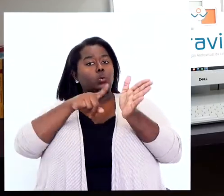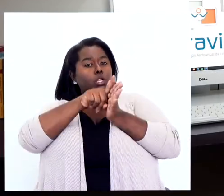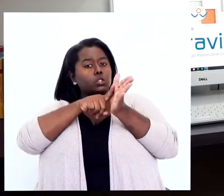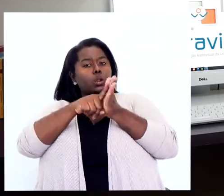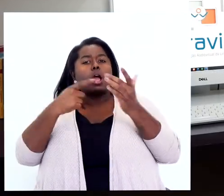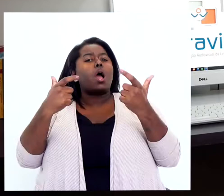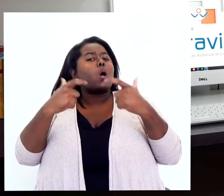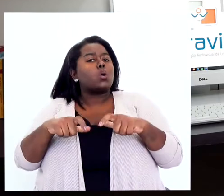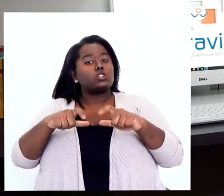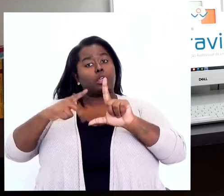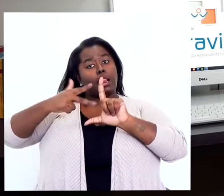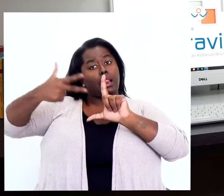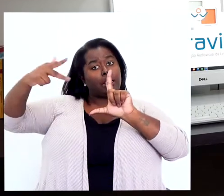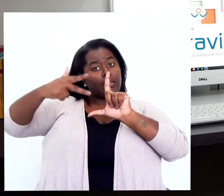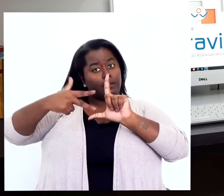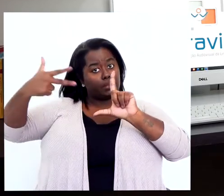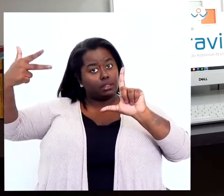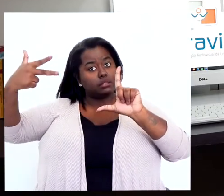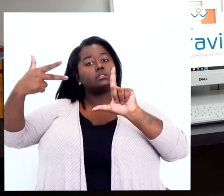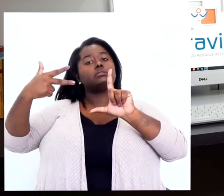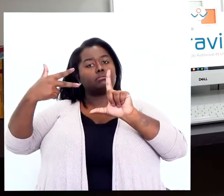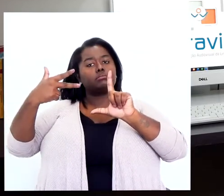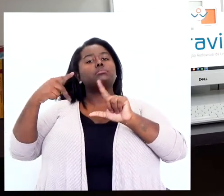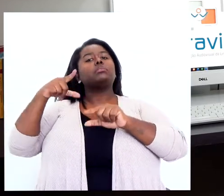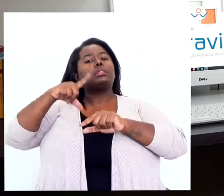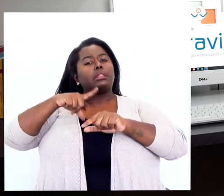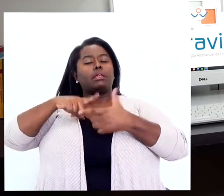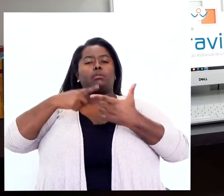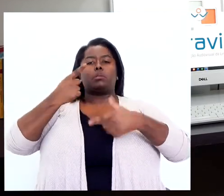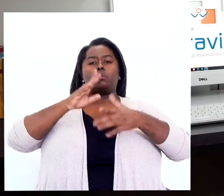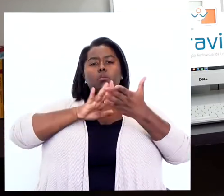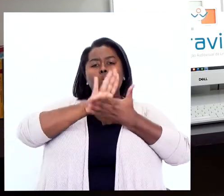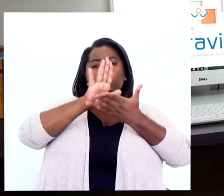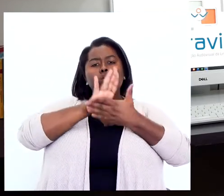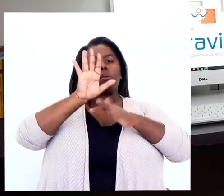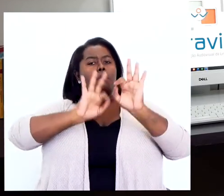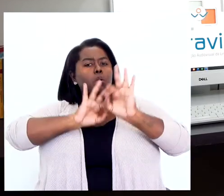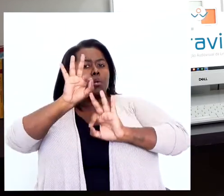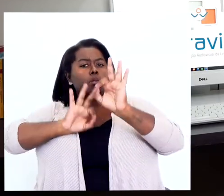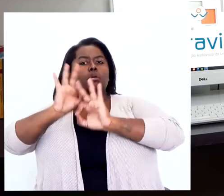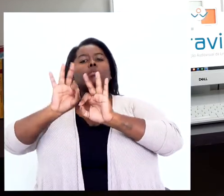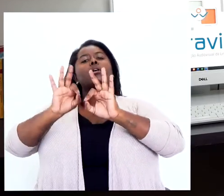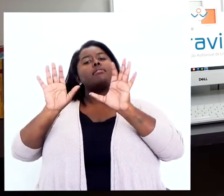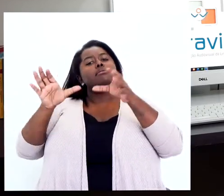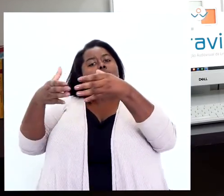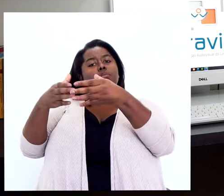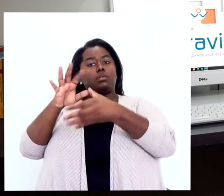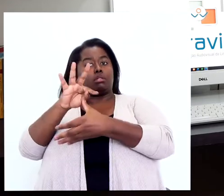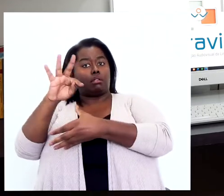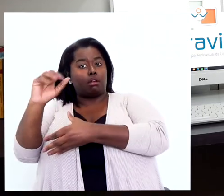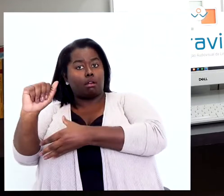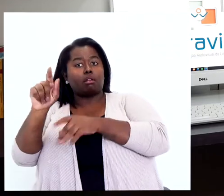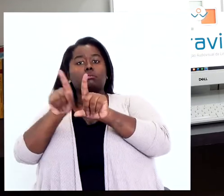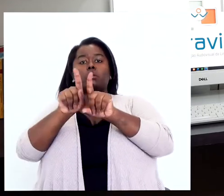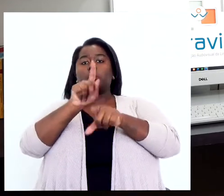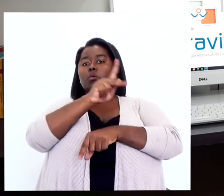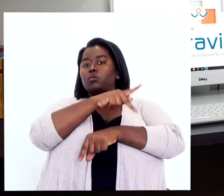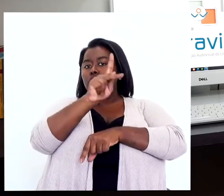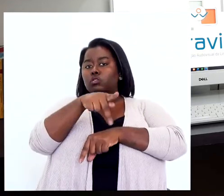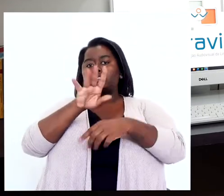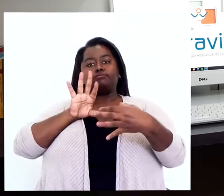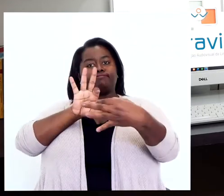tradução do questionário no Latravíris, fizemos toda a sua produção, edição, com a equipe de técnicos